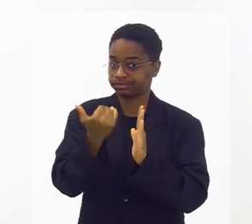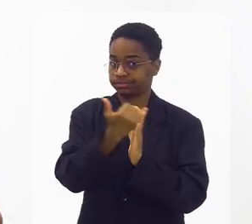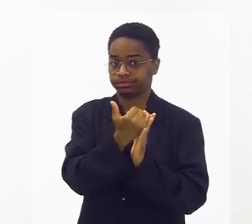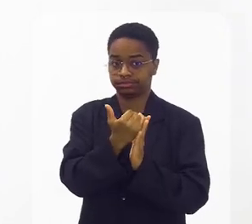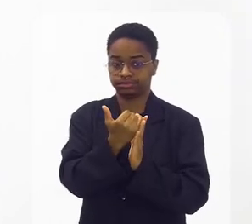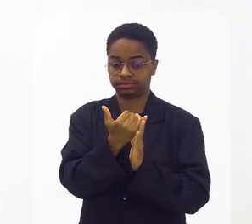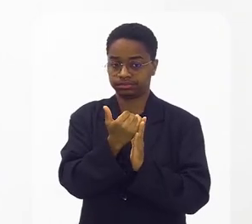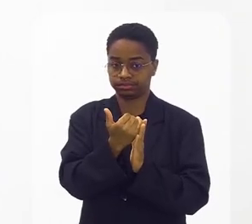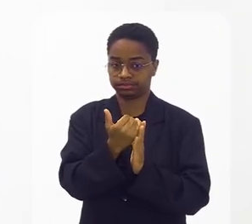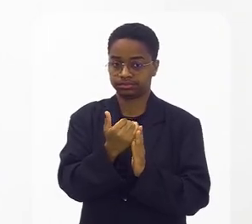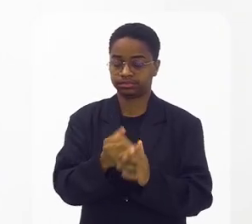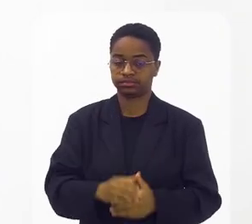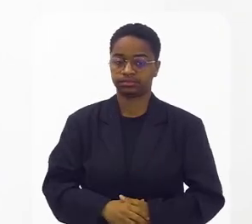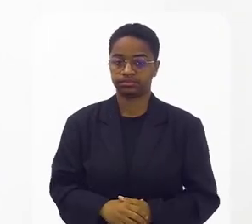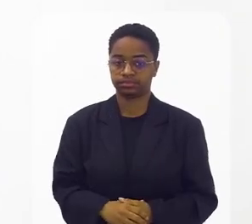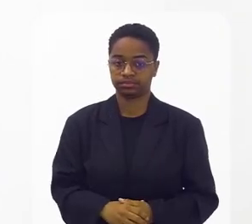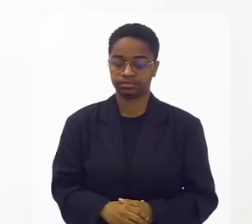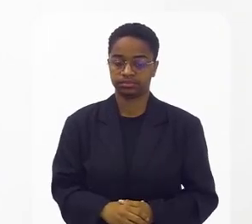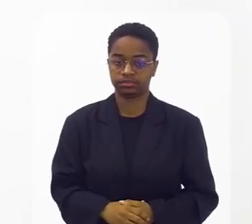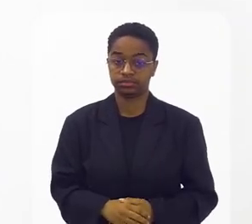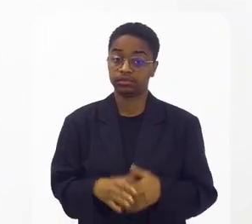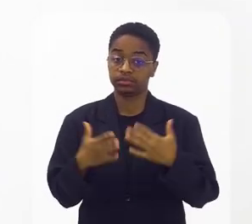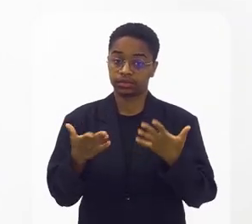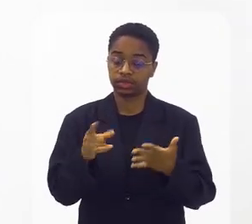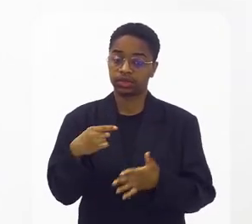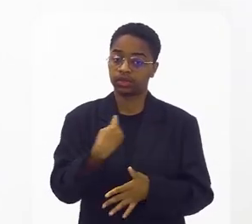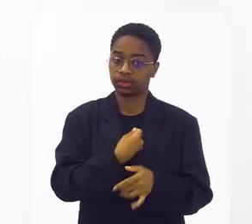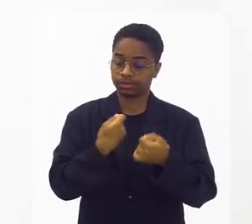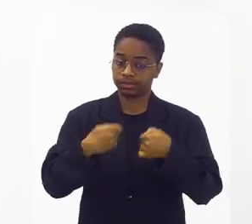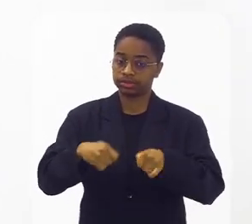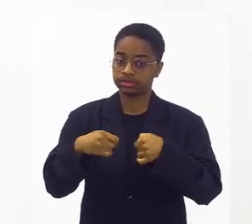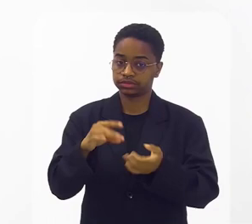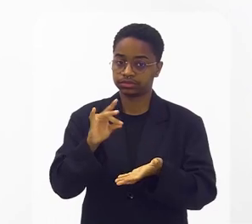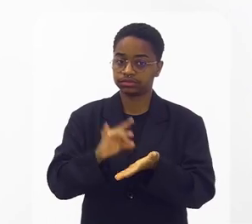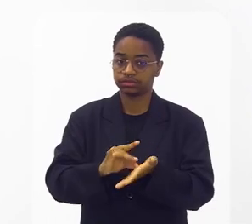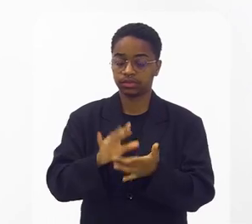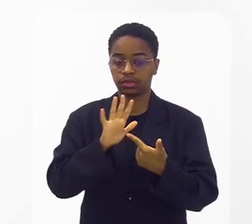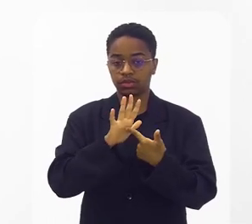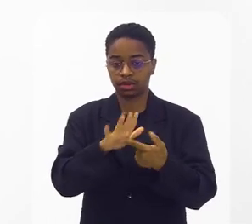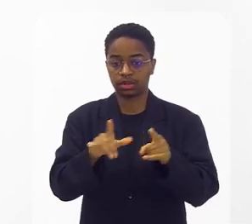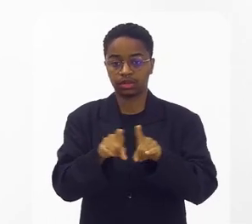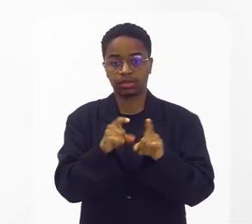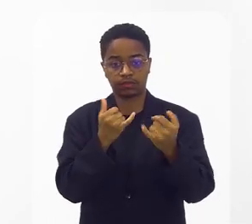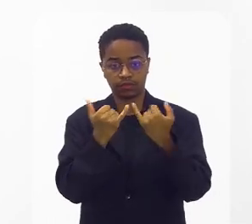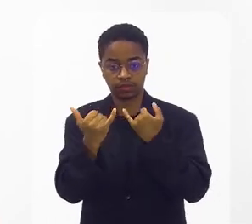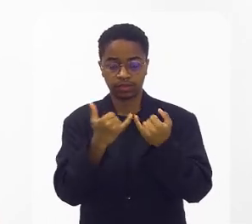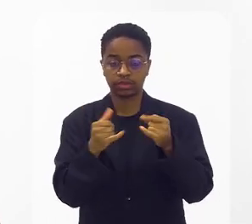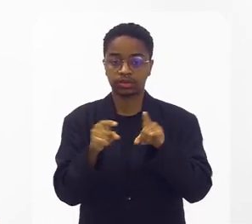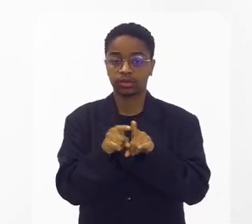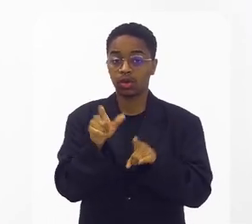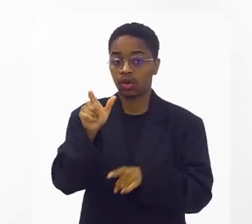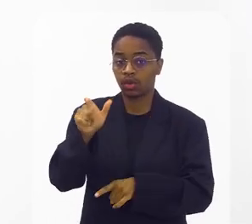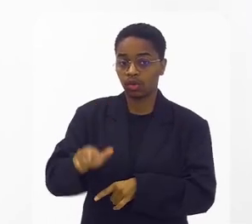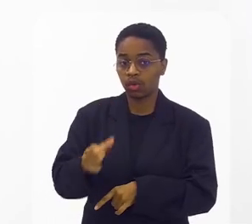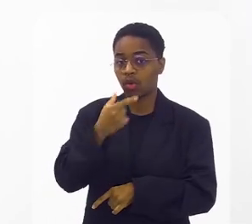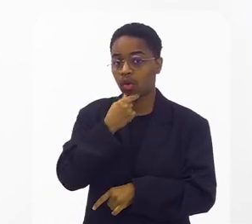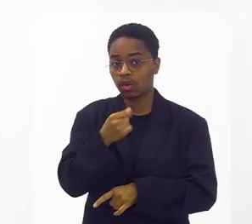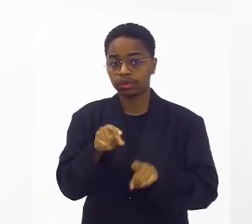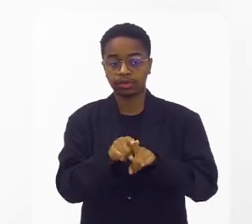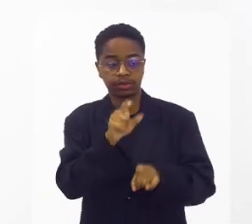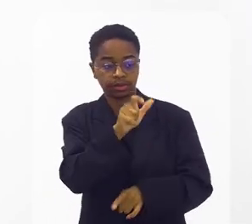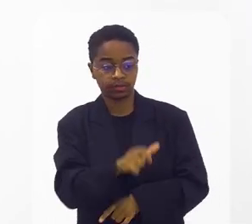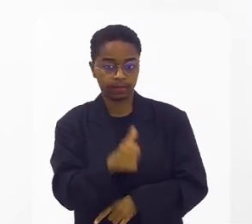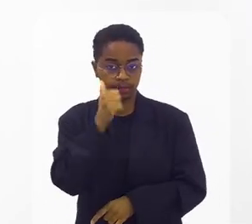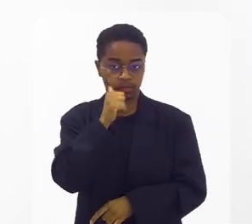volume maior é contra as mulheres idosas, então a gente precisa trazer também esse fato, os homens e as